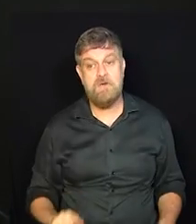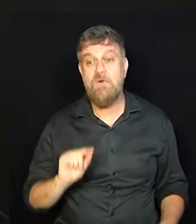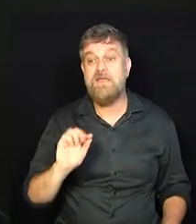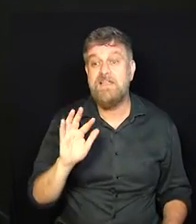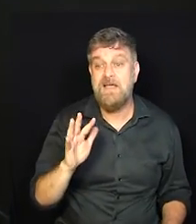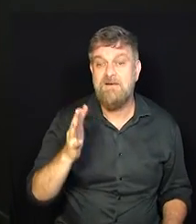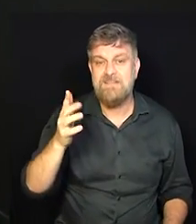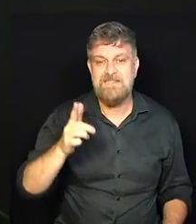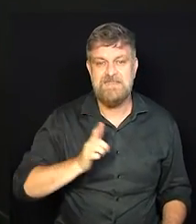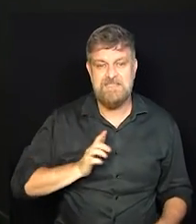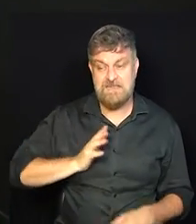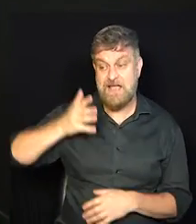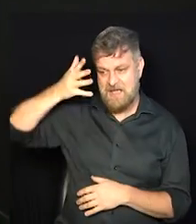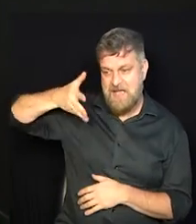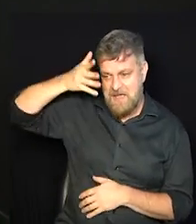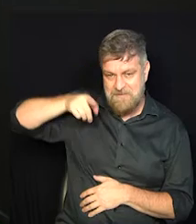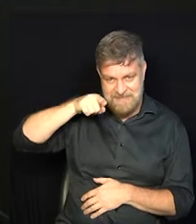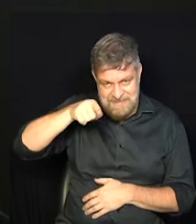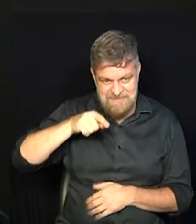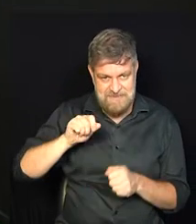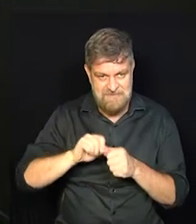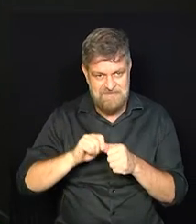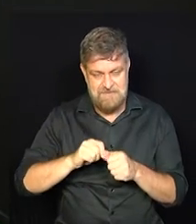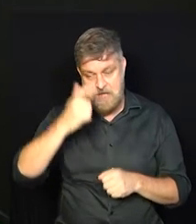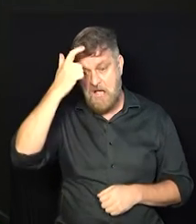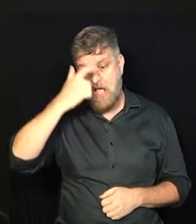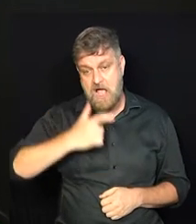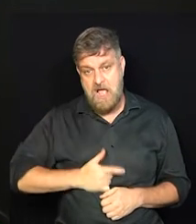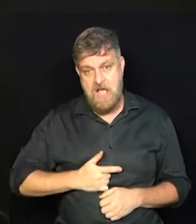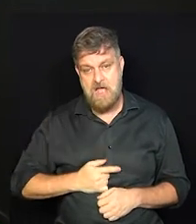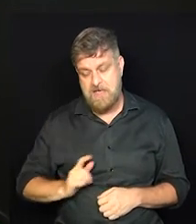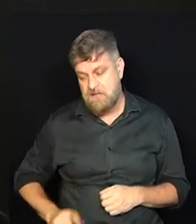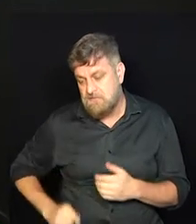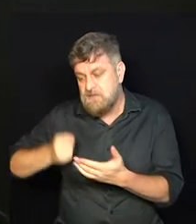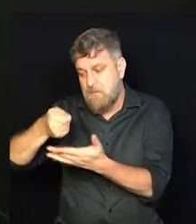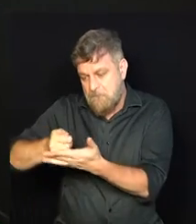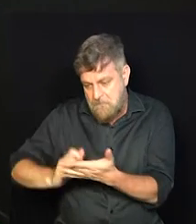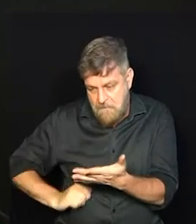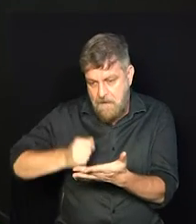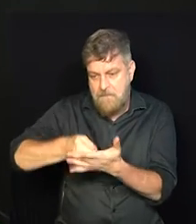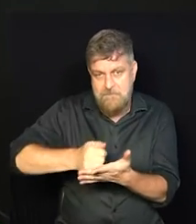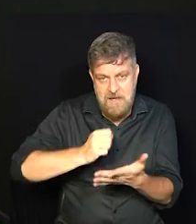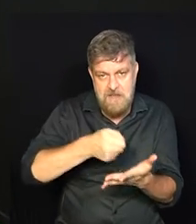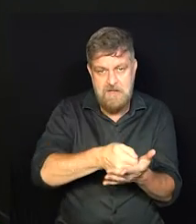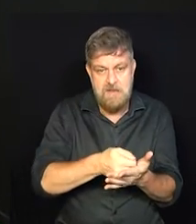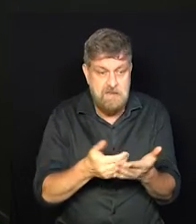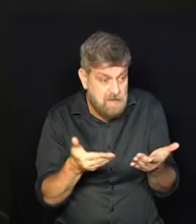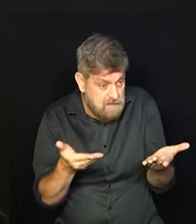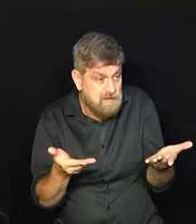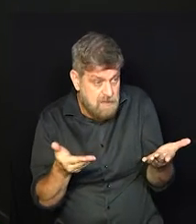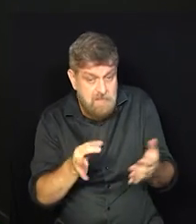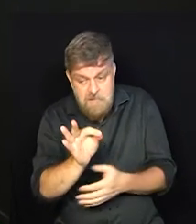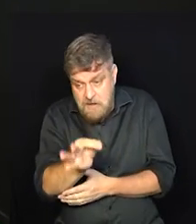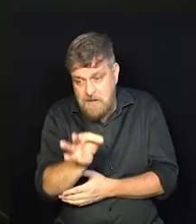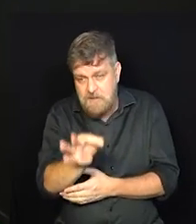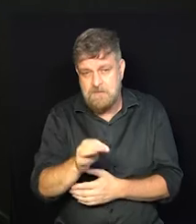Aí vem aquele discurso que você falou lá no início, pelo menos eu pago as minhas continhas. Perfeito, exato. E aí quando ela